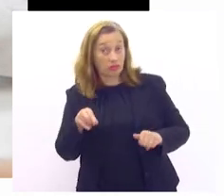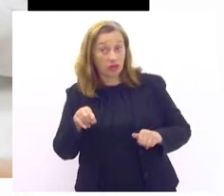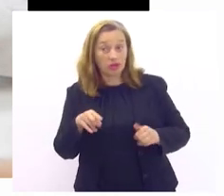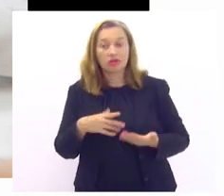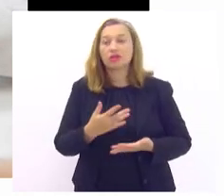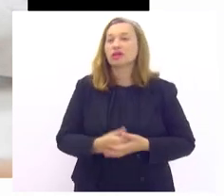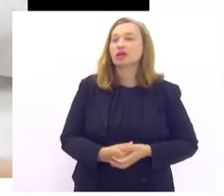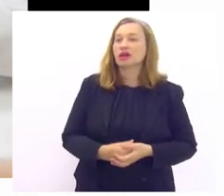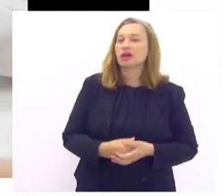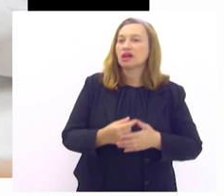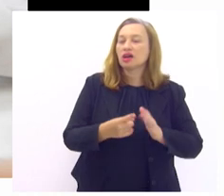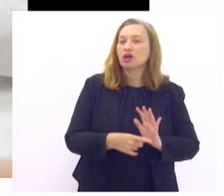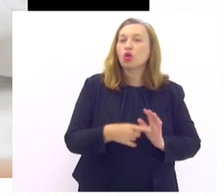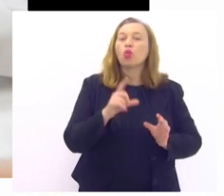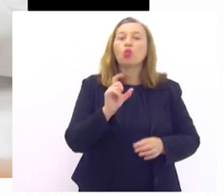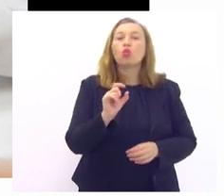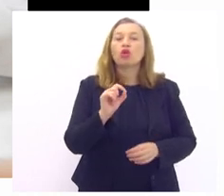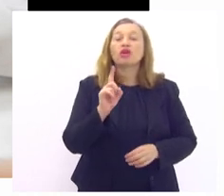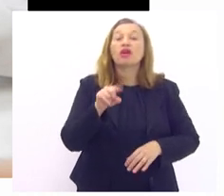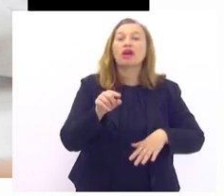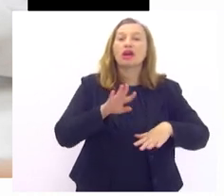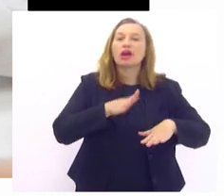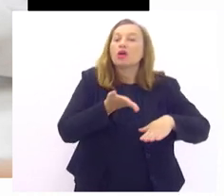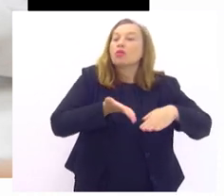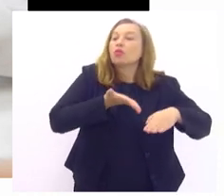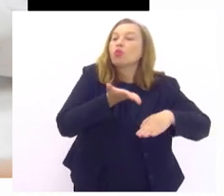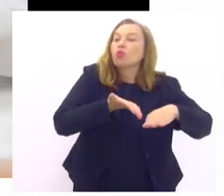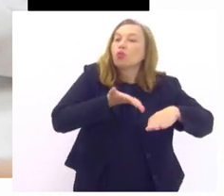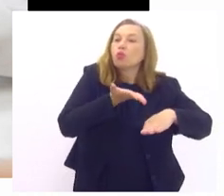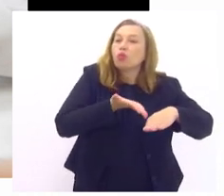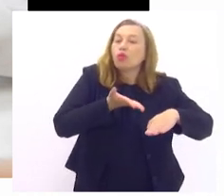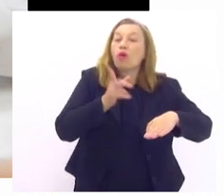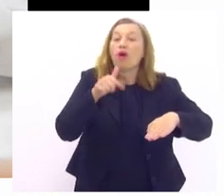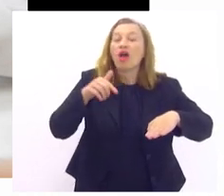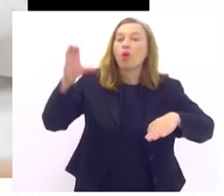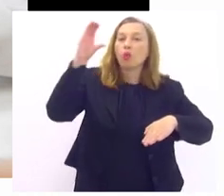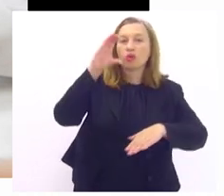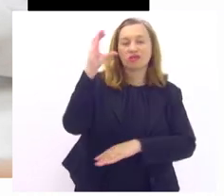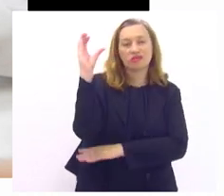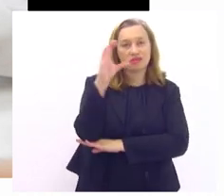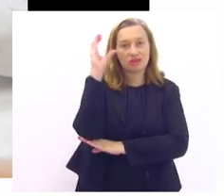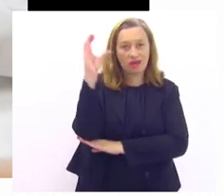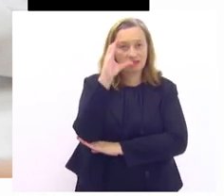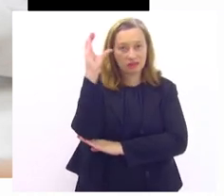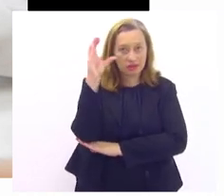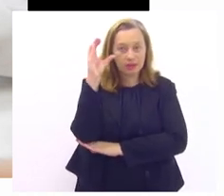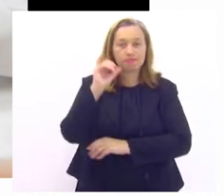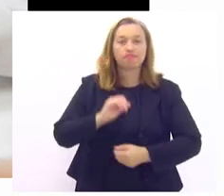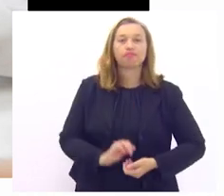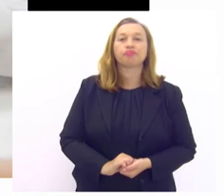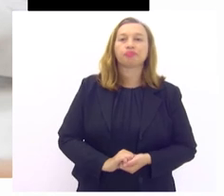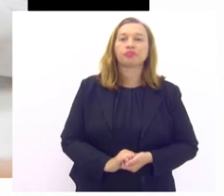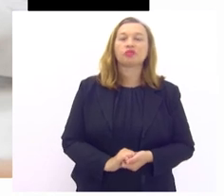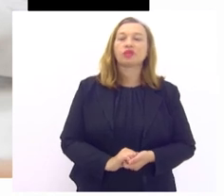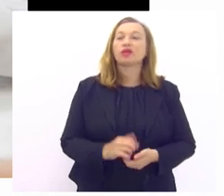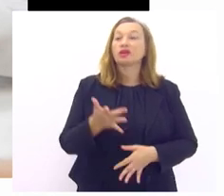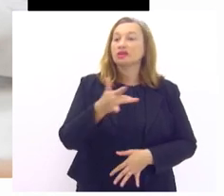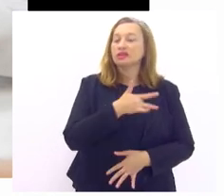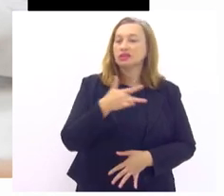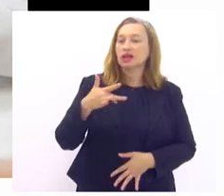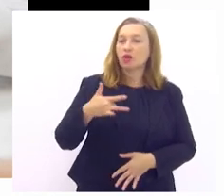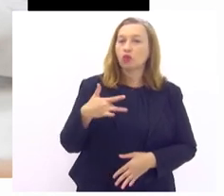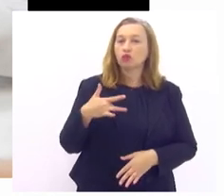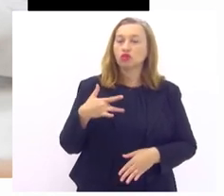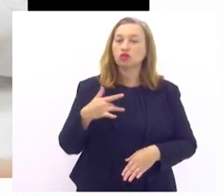intervenções o que é a podologia a podologia é uma ciência que trata da saúde dos